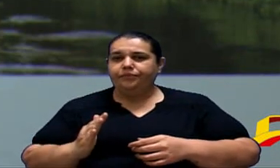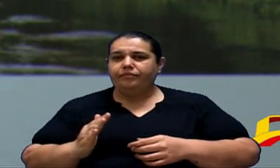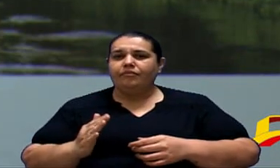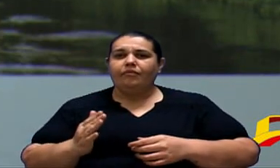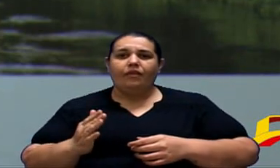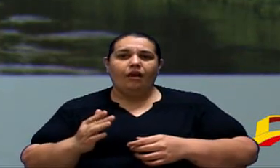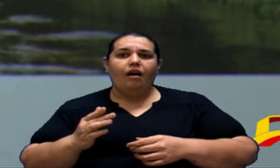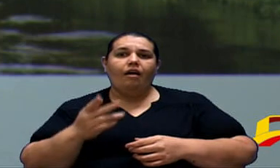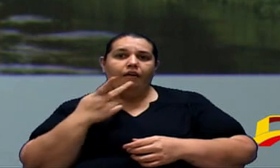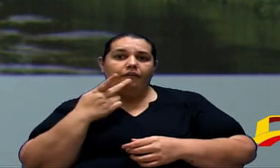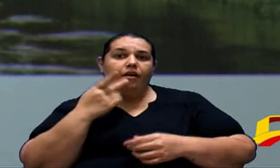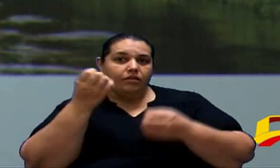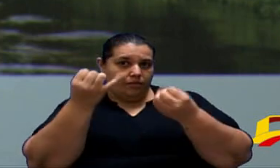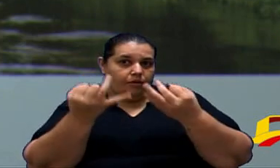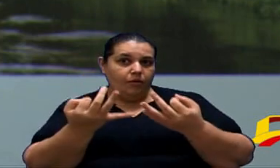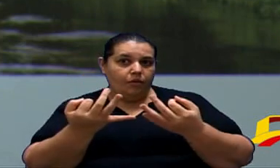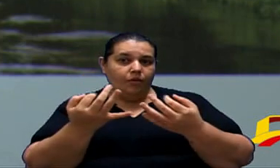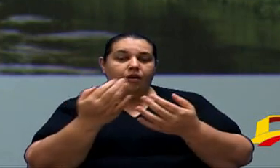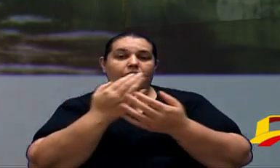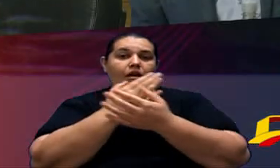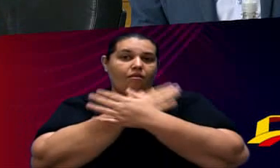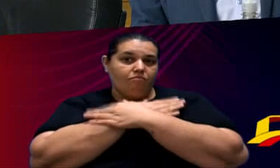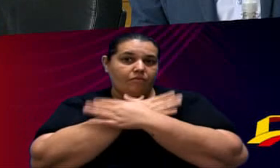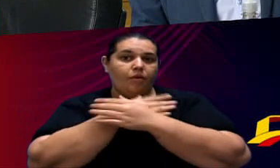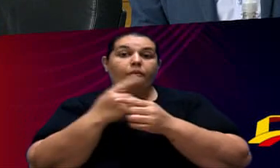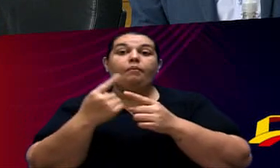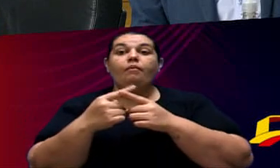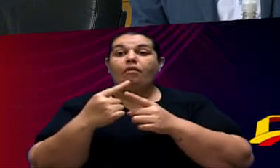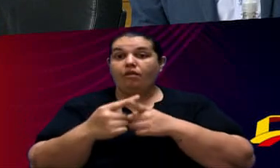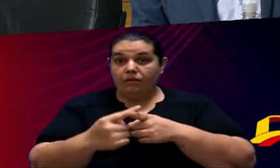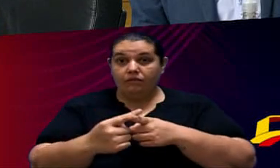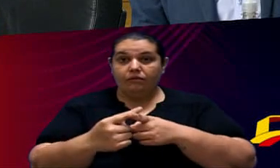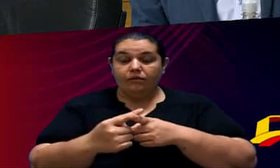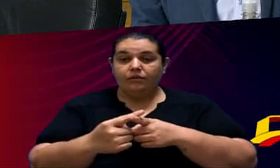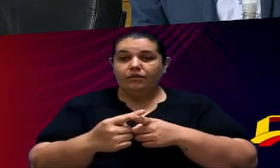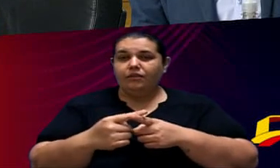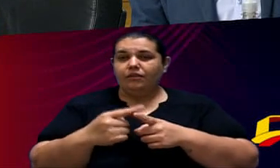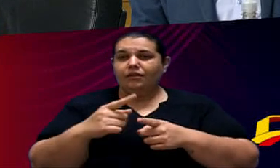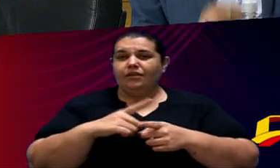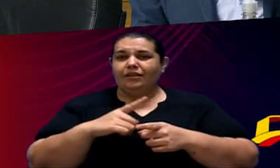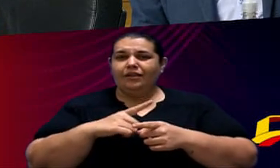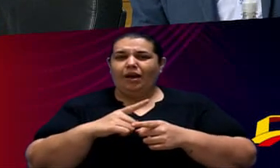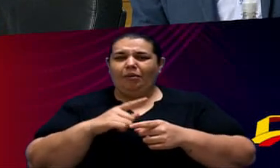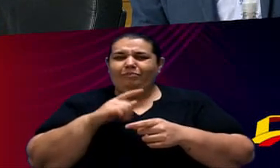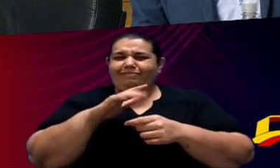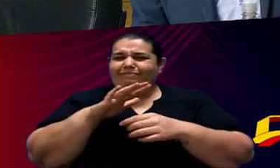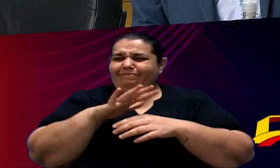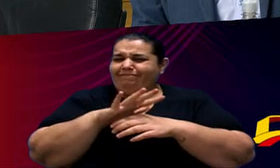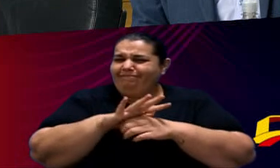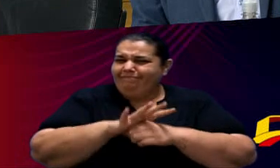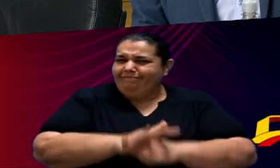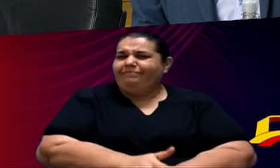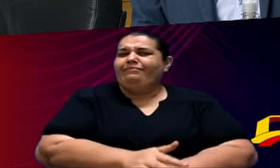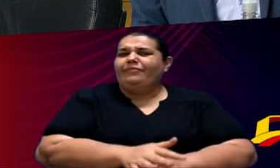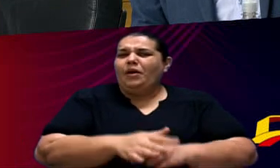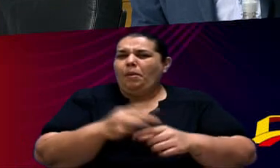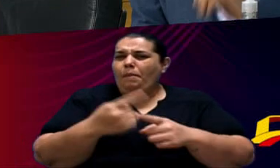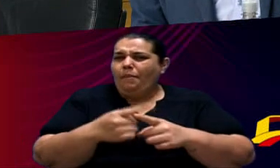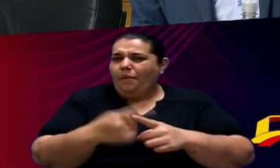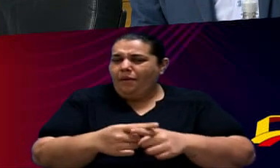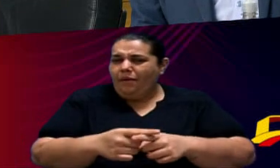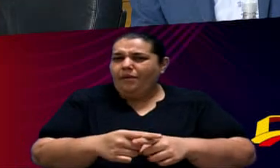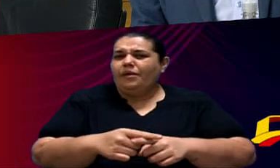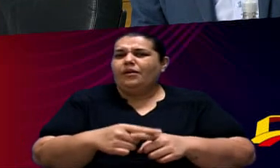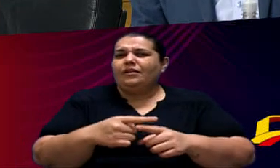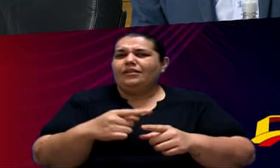digo Já Deixaria Porque Nós somos Numa Maioria Esmagadora Conservadores